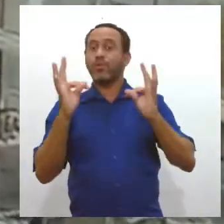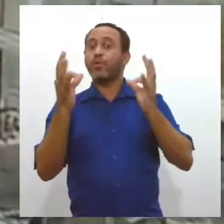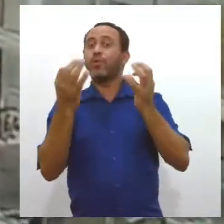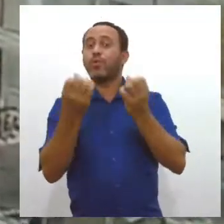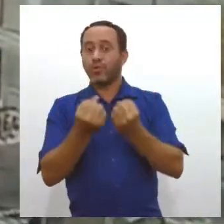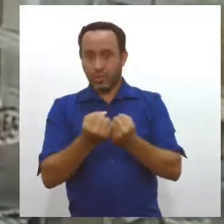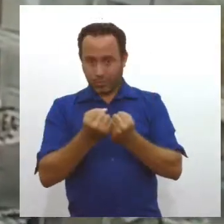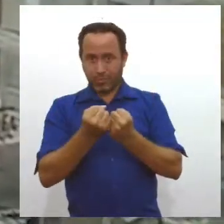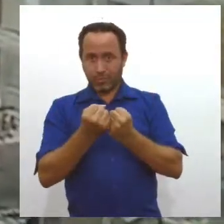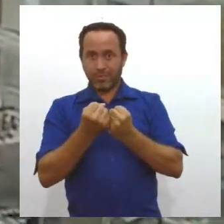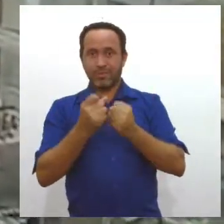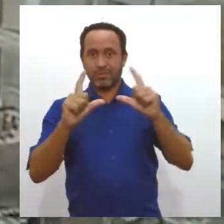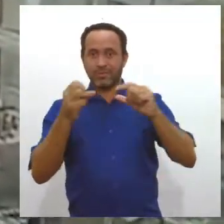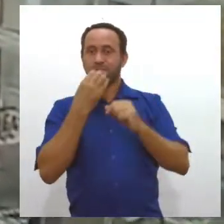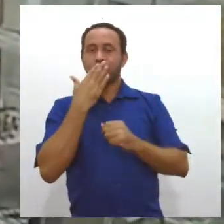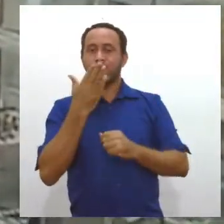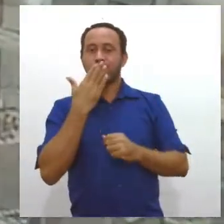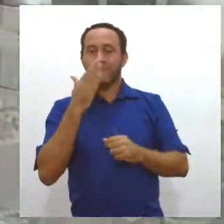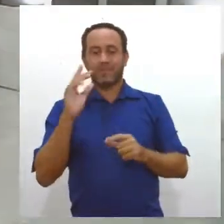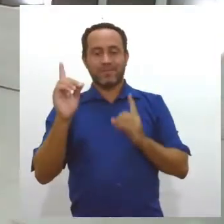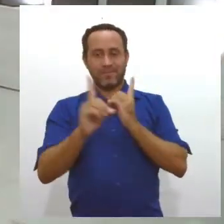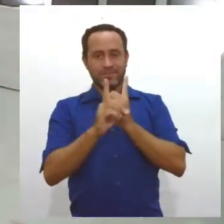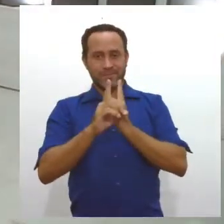com a audiência de vocês. Beijo. Tchau, tchau.